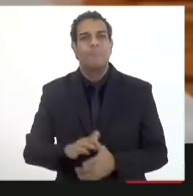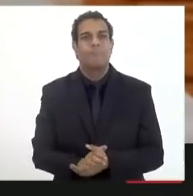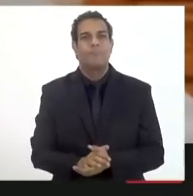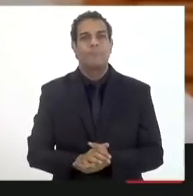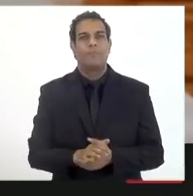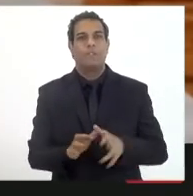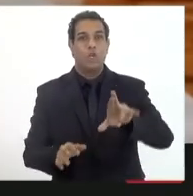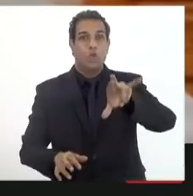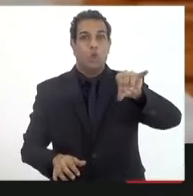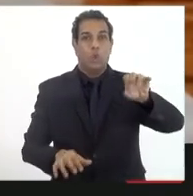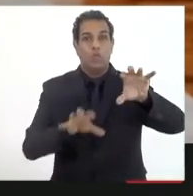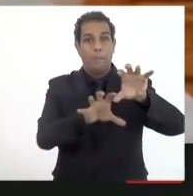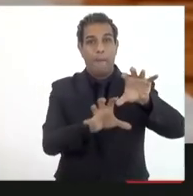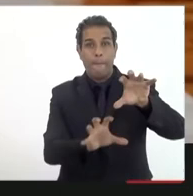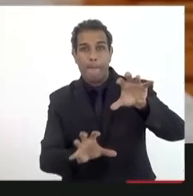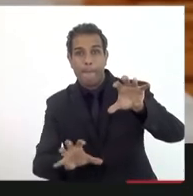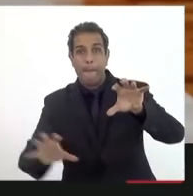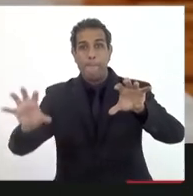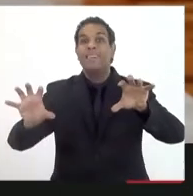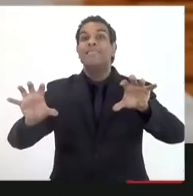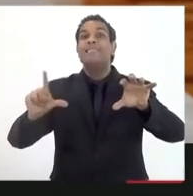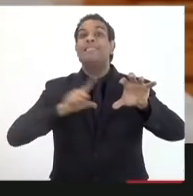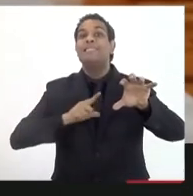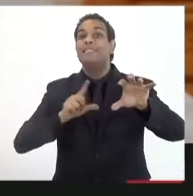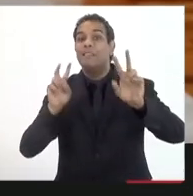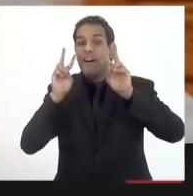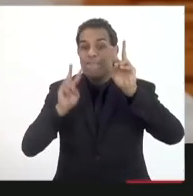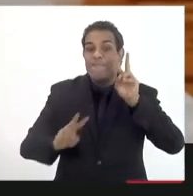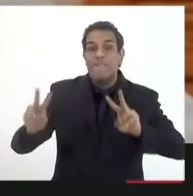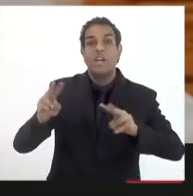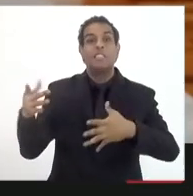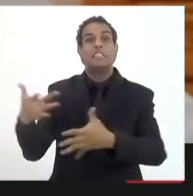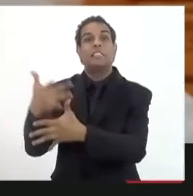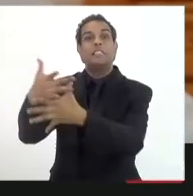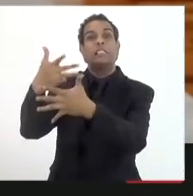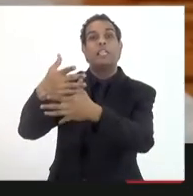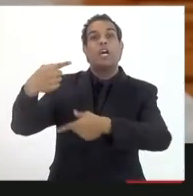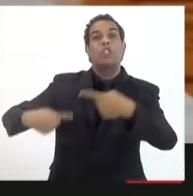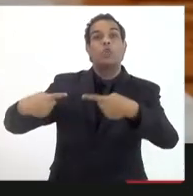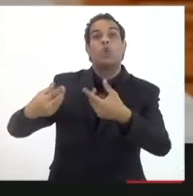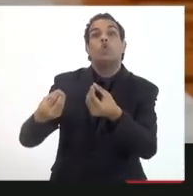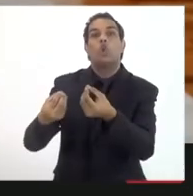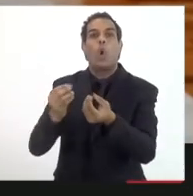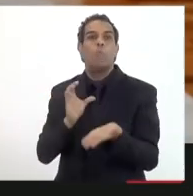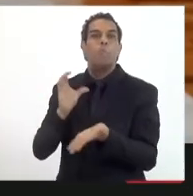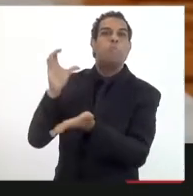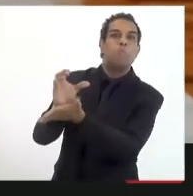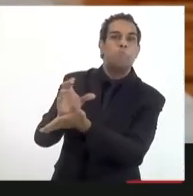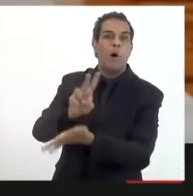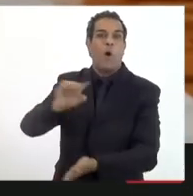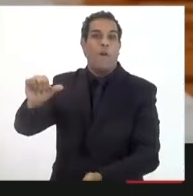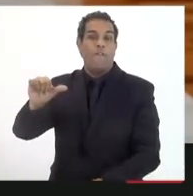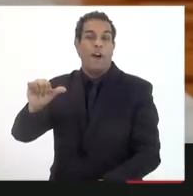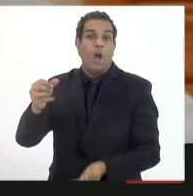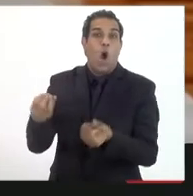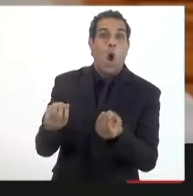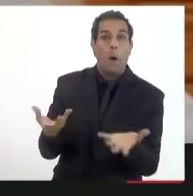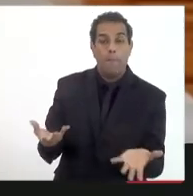regiões, cidades polos e discutir nessas cidades onde vamos aplicar os recursos do fundo.